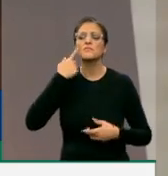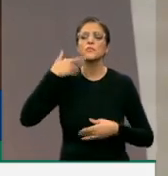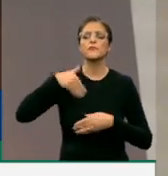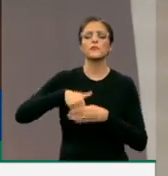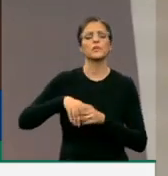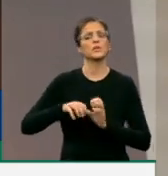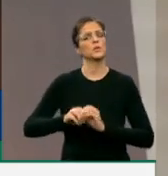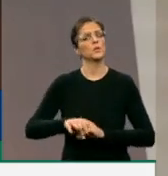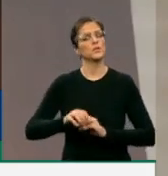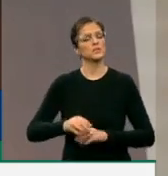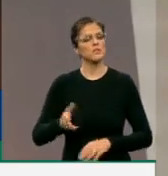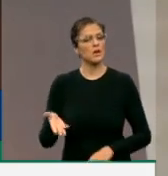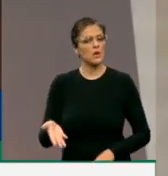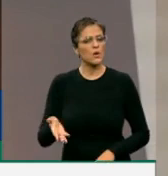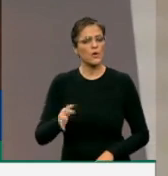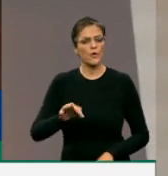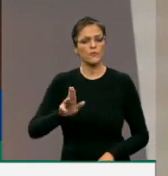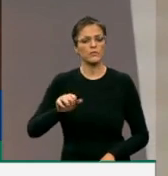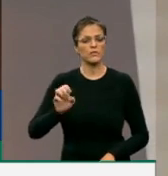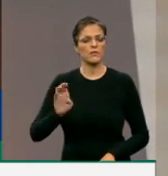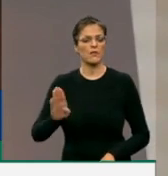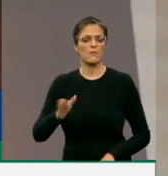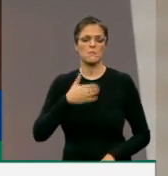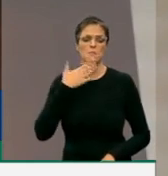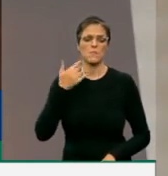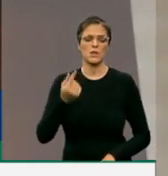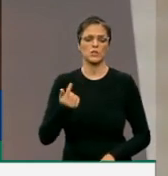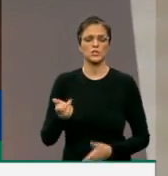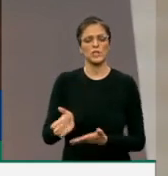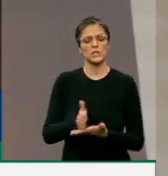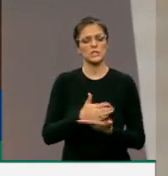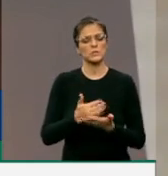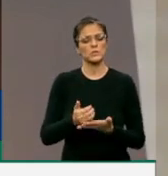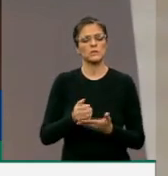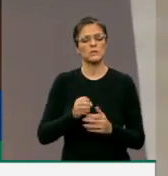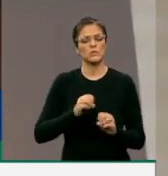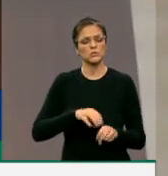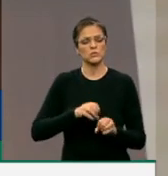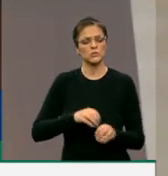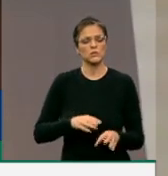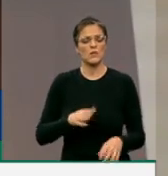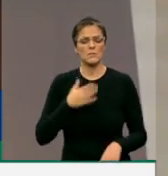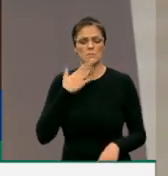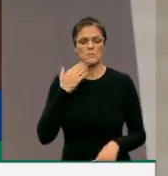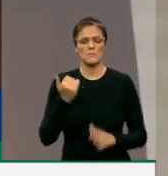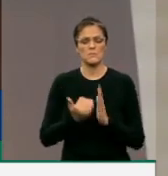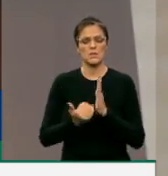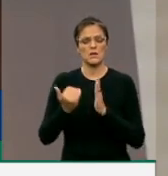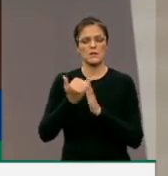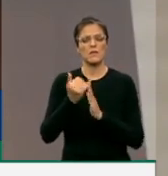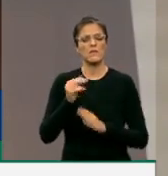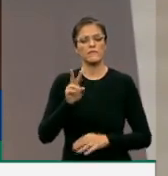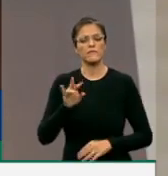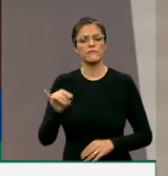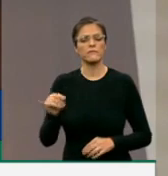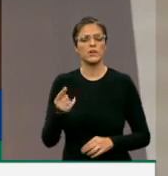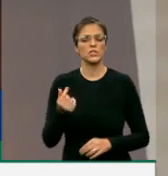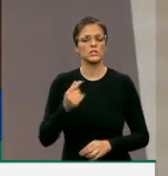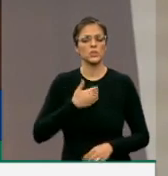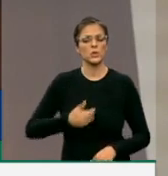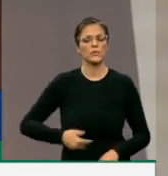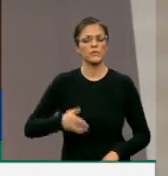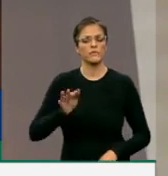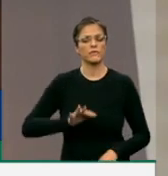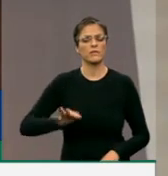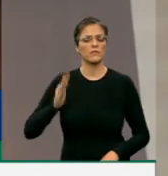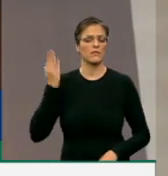permanente. Está distribuindo melhor esse recurso. Está aumentando o valor que a contribuição do governo federal. Está tirando de